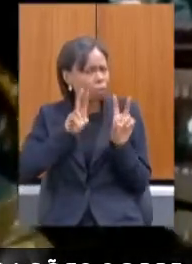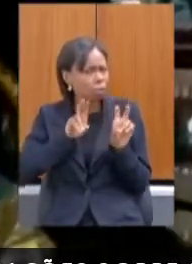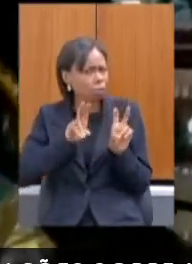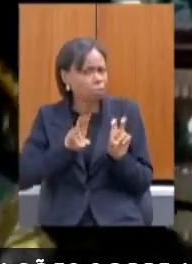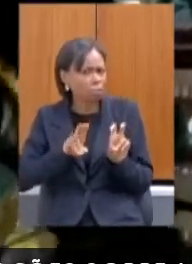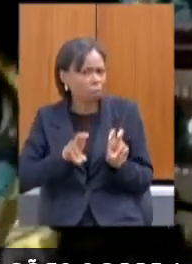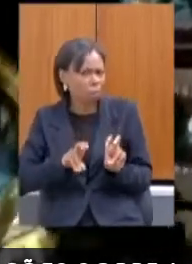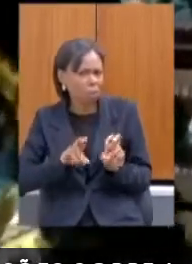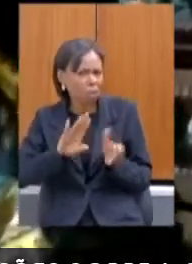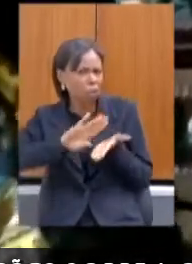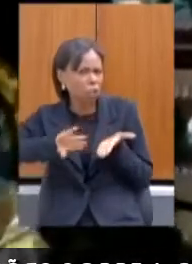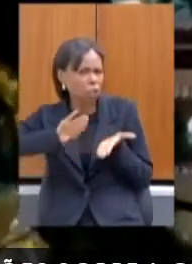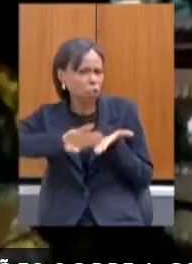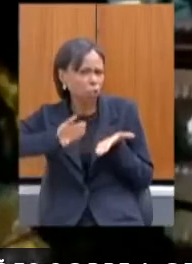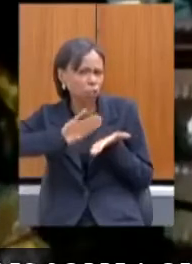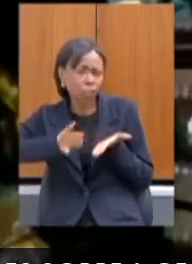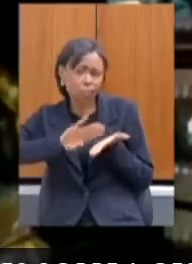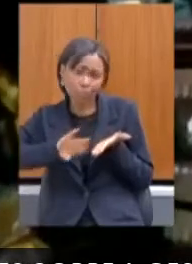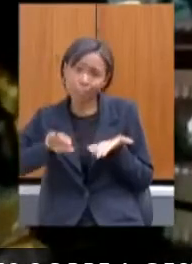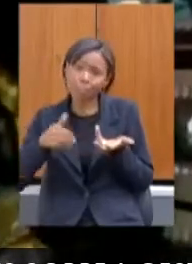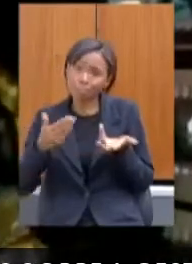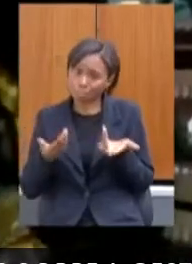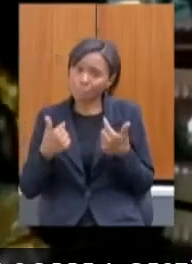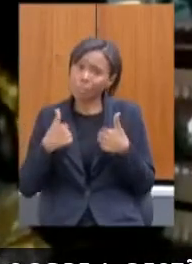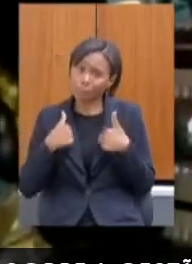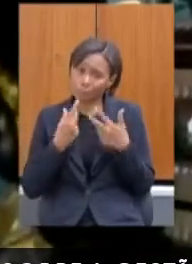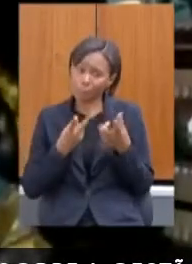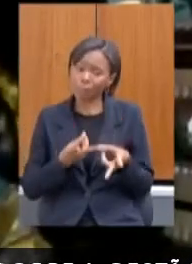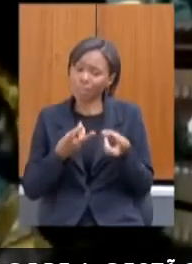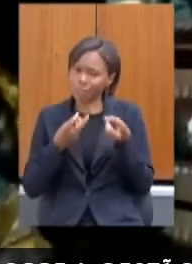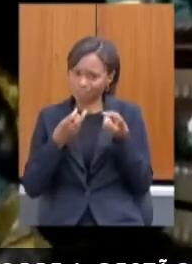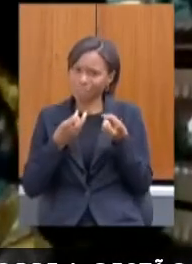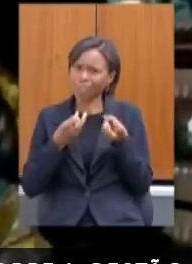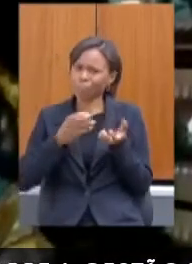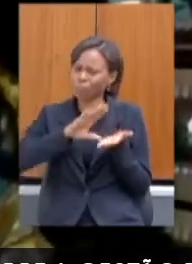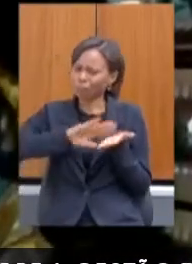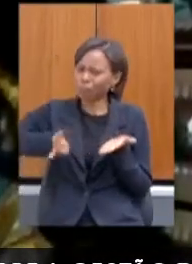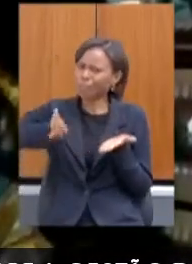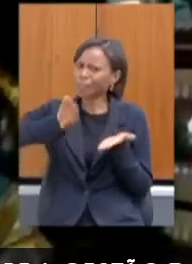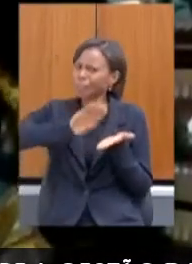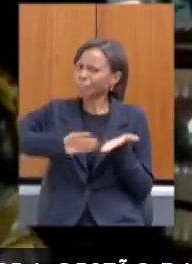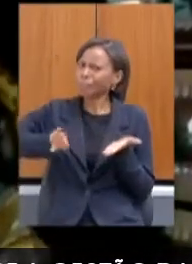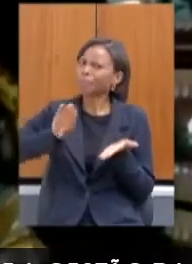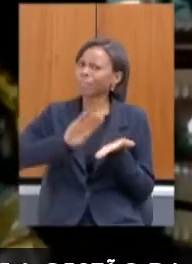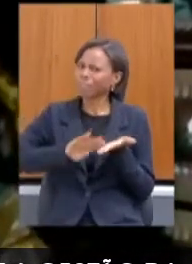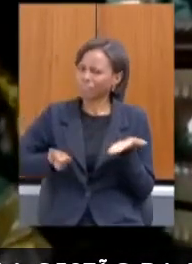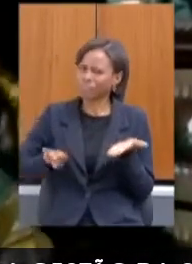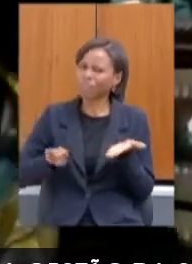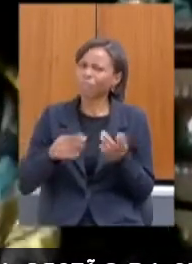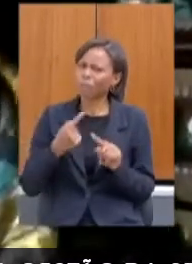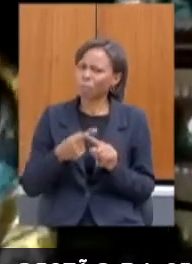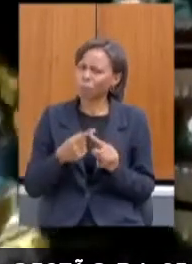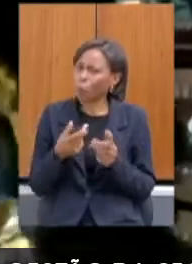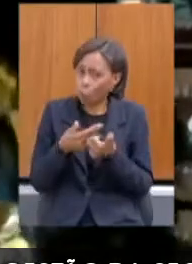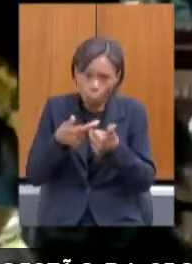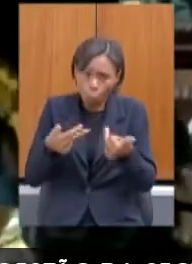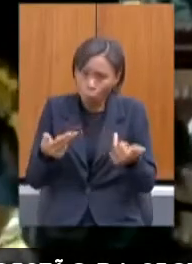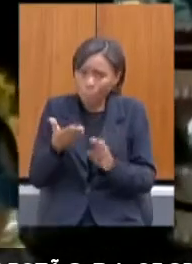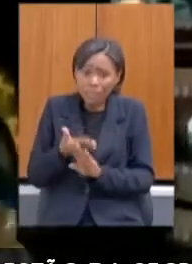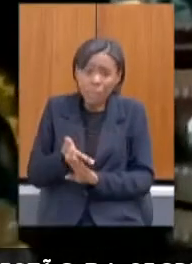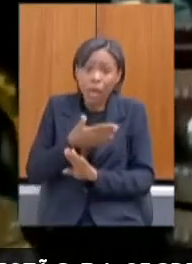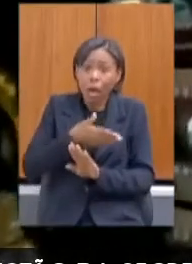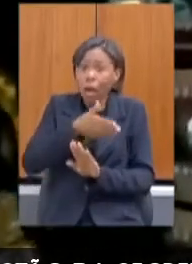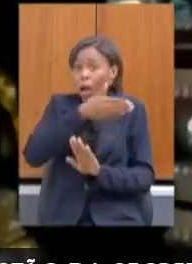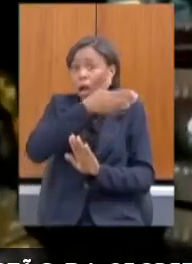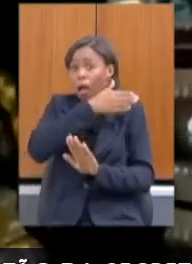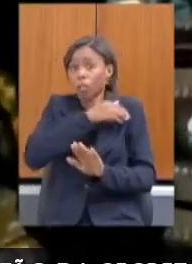aqui porque eu sinto esse apagamento de uma estrutura que foi, historicamente a gente lutou